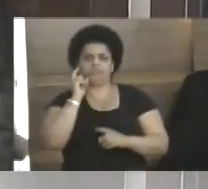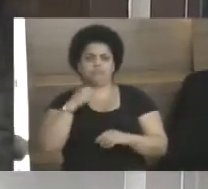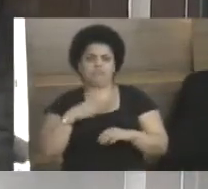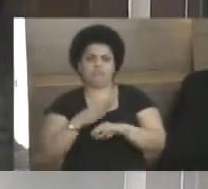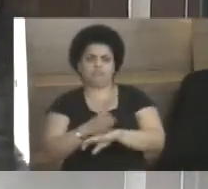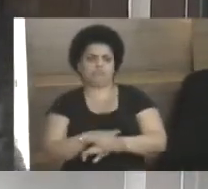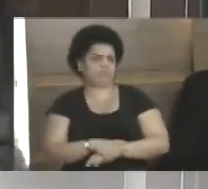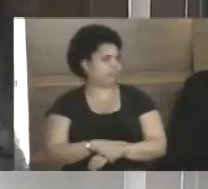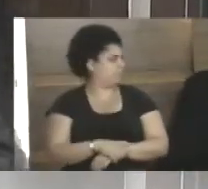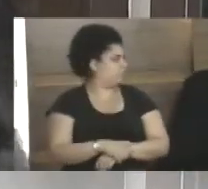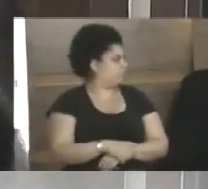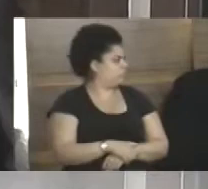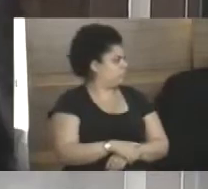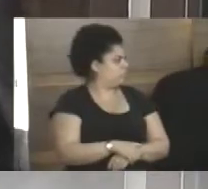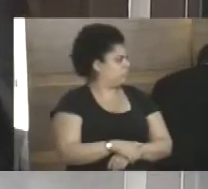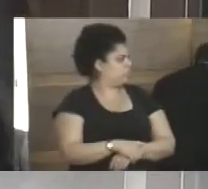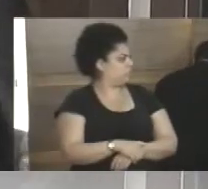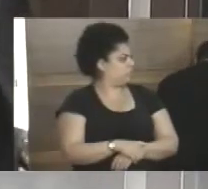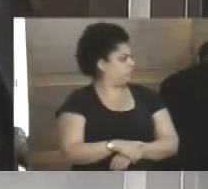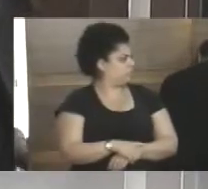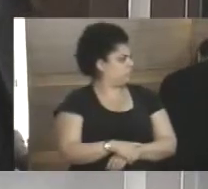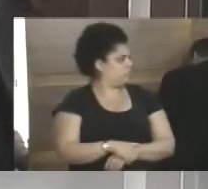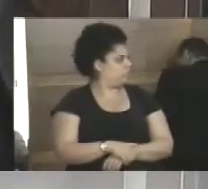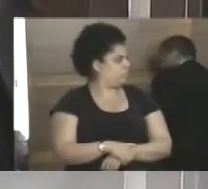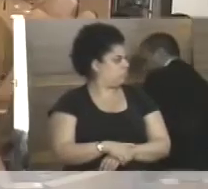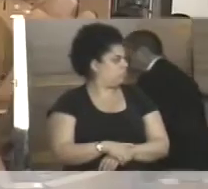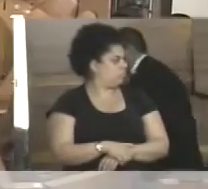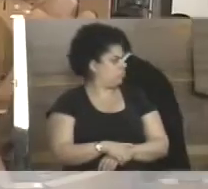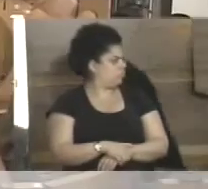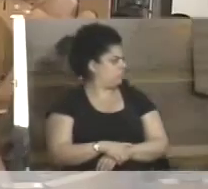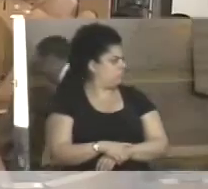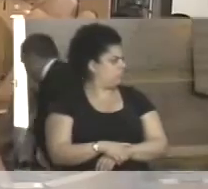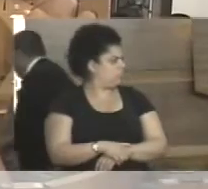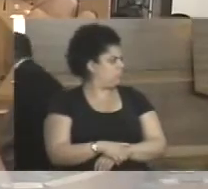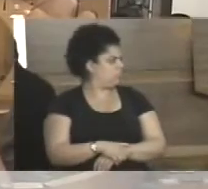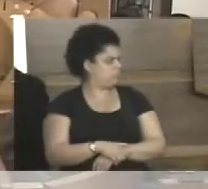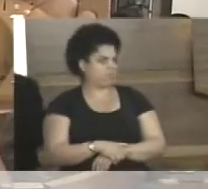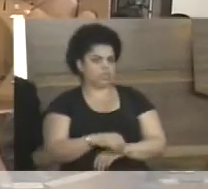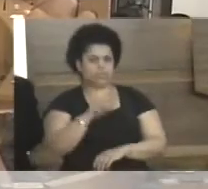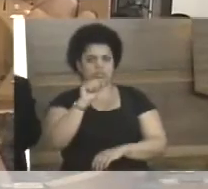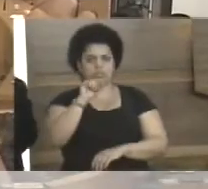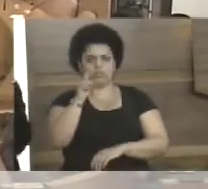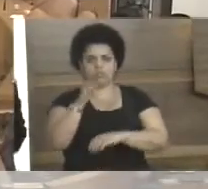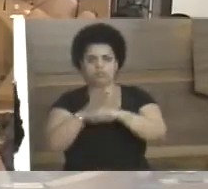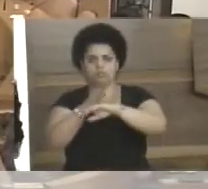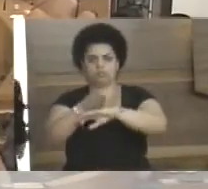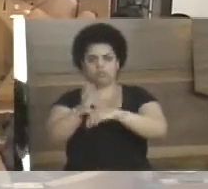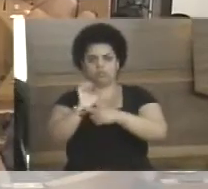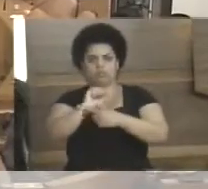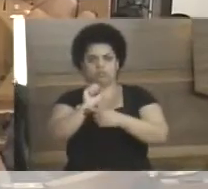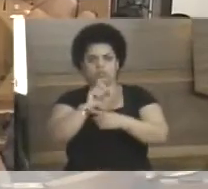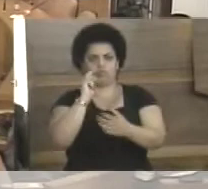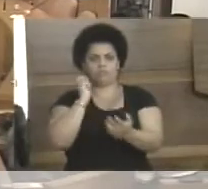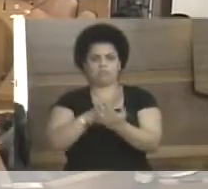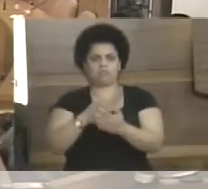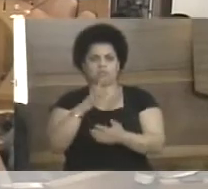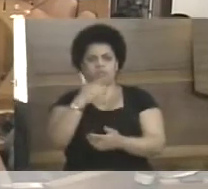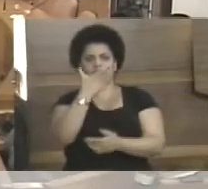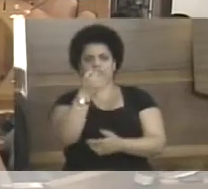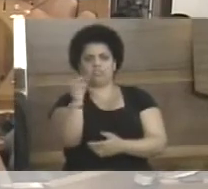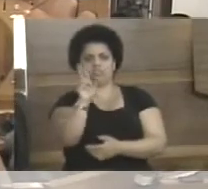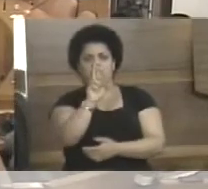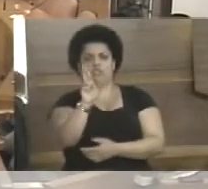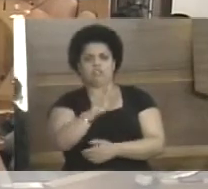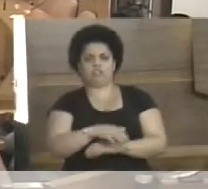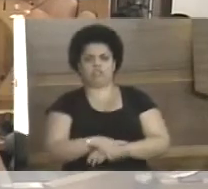lá. O Canindé, normal, você vai no cinema, quando você sai, você paga quase 20 reais de estacionamento. Pois é, mas lá, pode falar o que quiser.